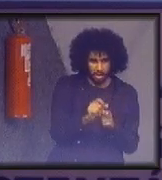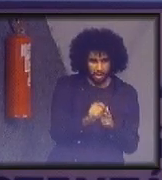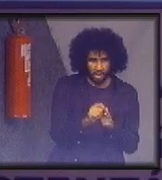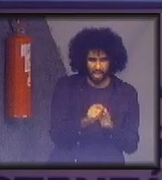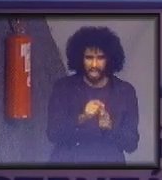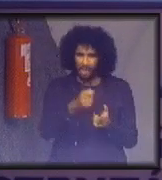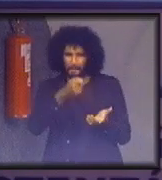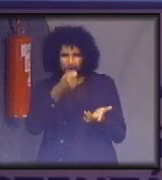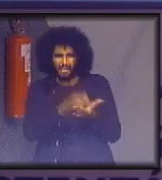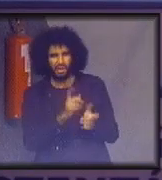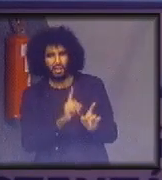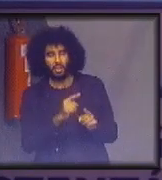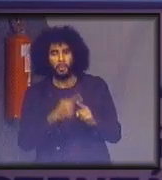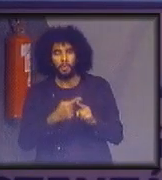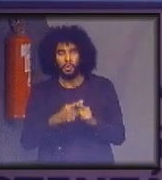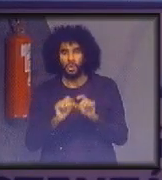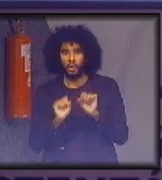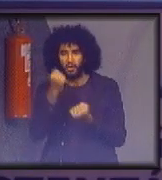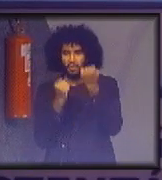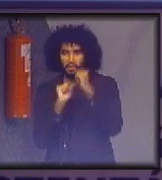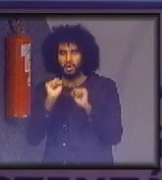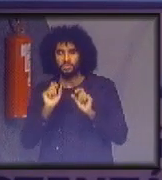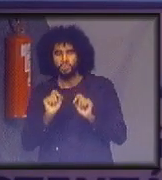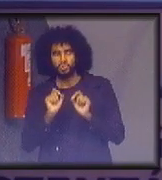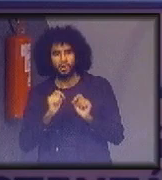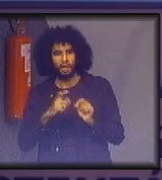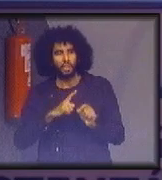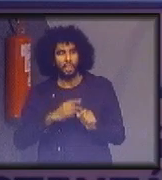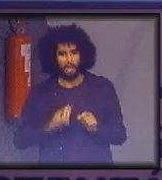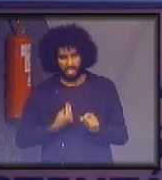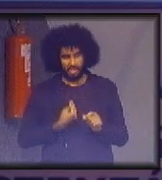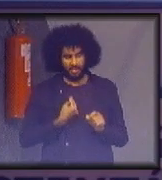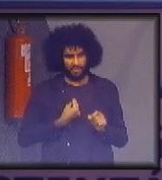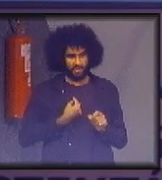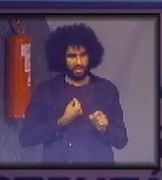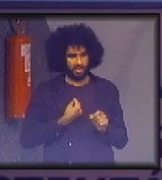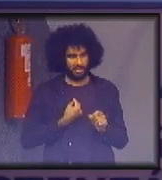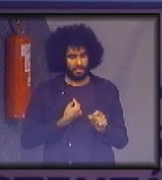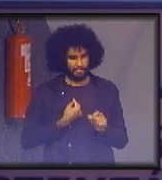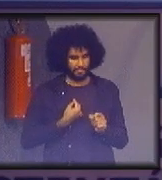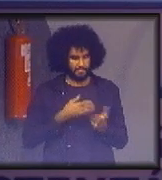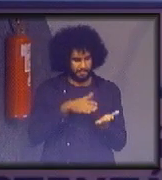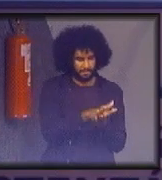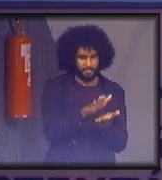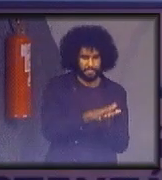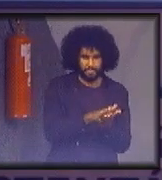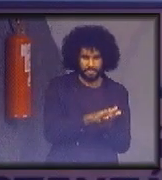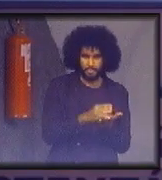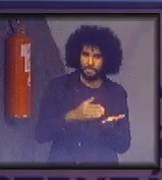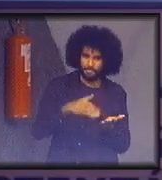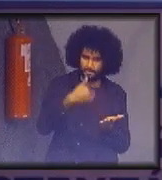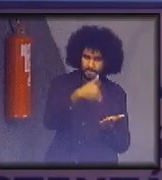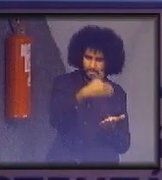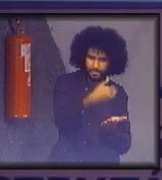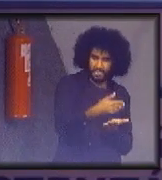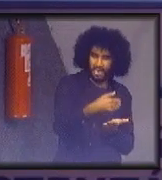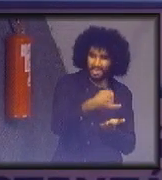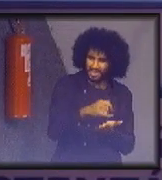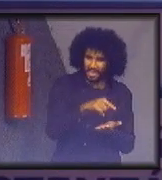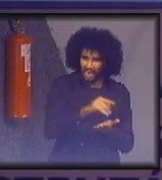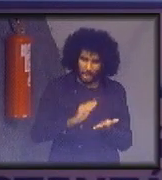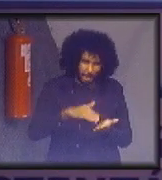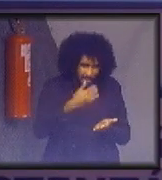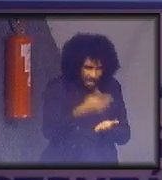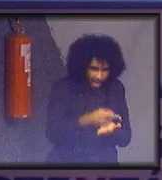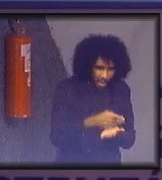interesse do fabricante é estender a vida da impressora. Lembre sempre, todas as vezes que se estende a vida, se está usando melhor o recurso